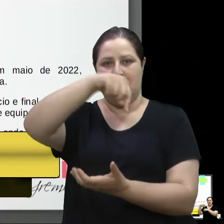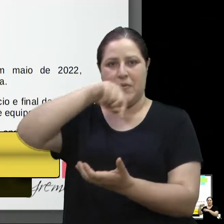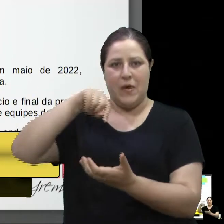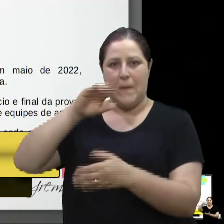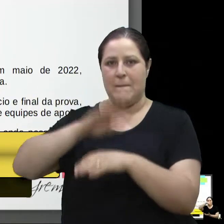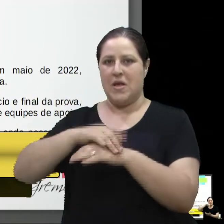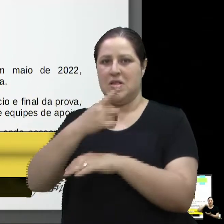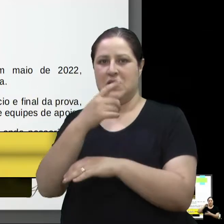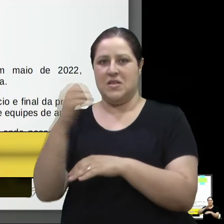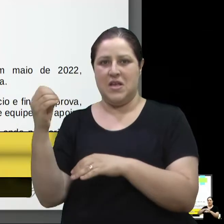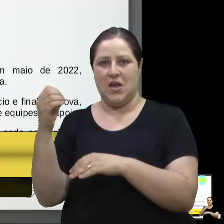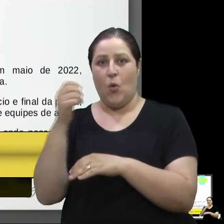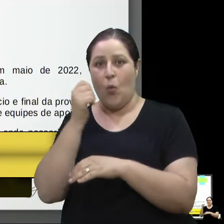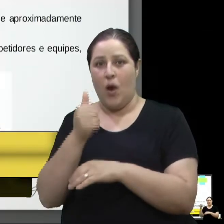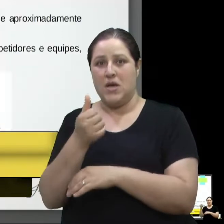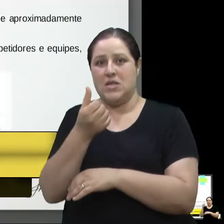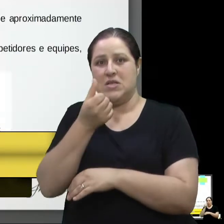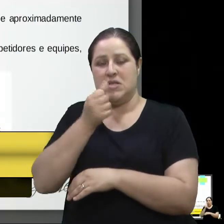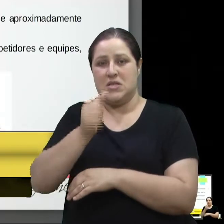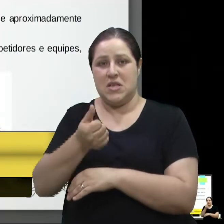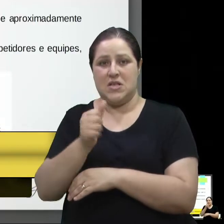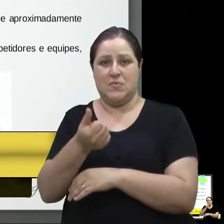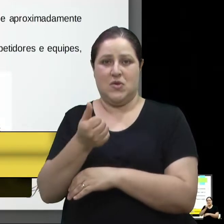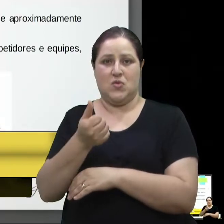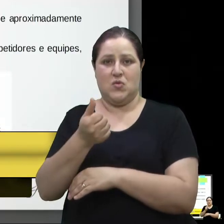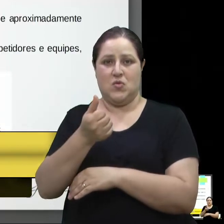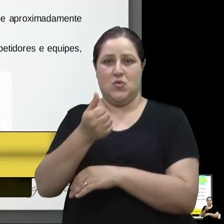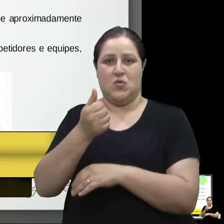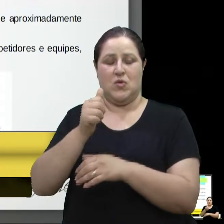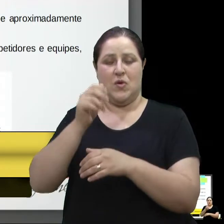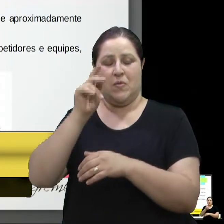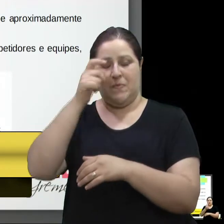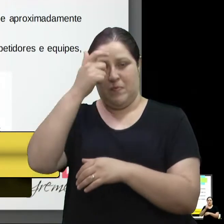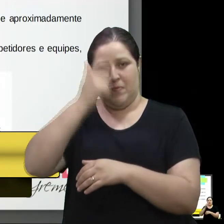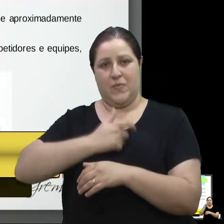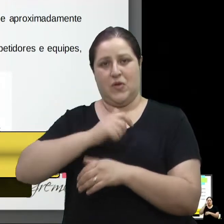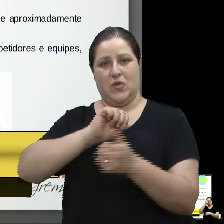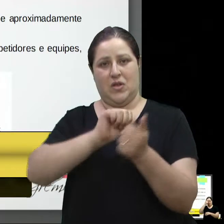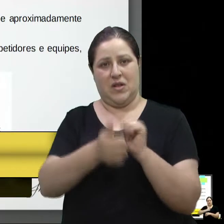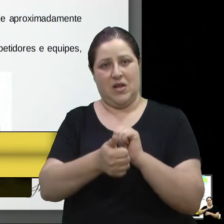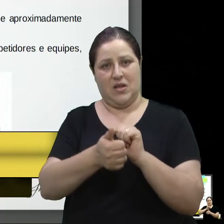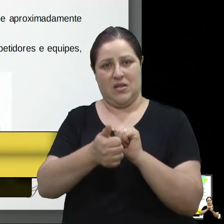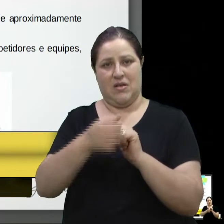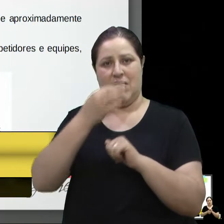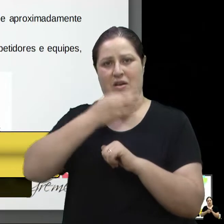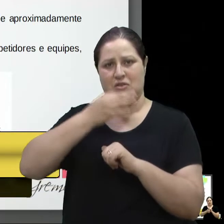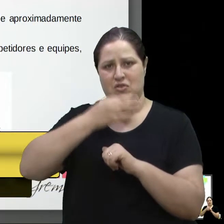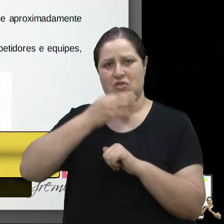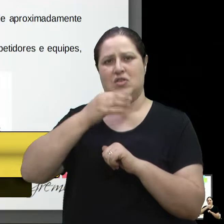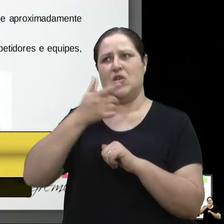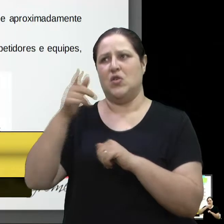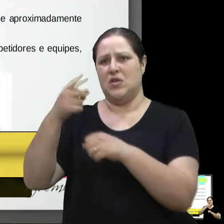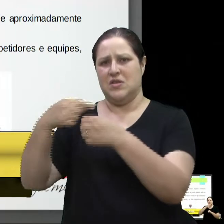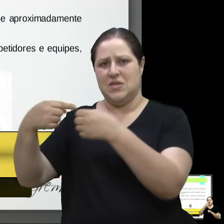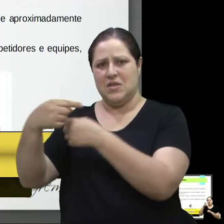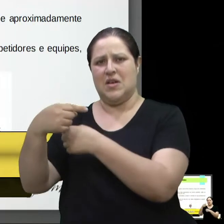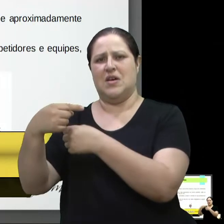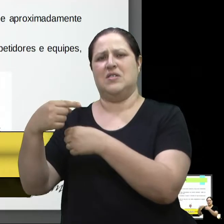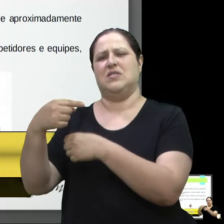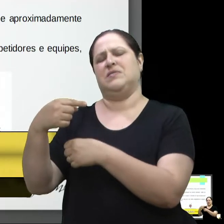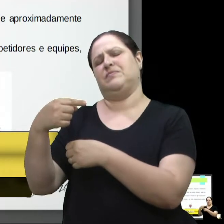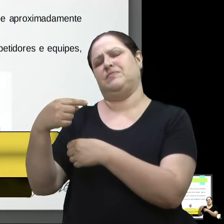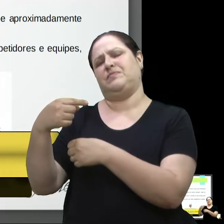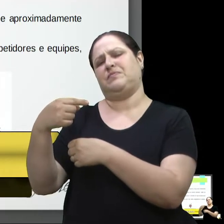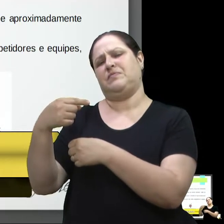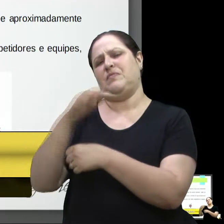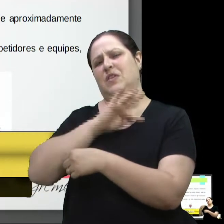com quase 6 mil atletas. Então, e não é só de Caxias, é regional. Vai chegar a Nova Petrópolis, Farroupilha, Flores da Cunha, enfim.